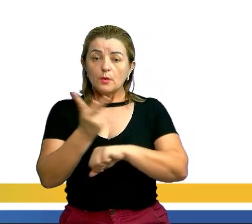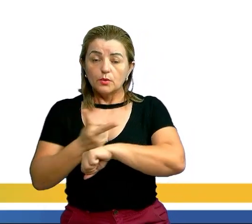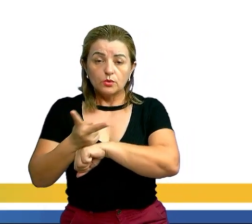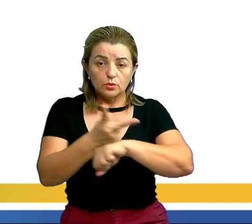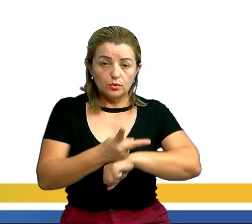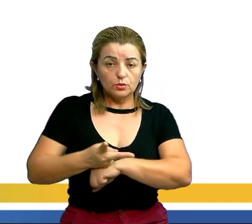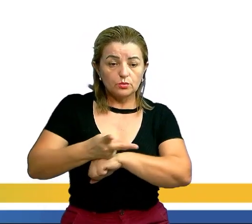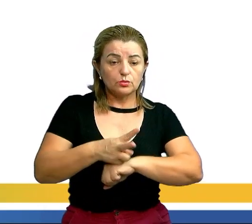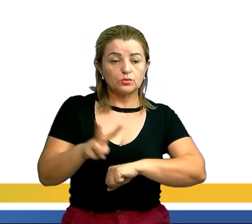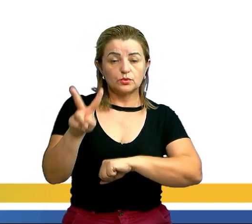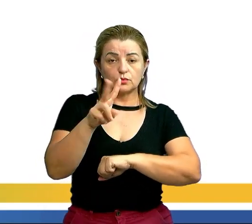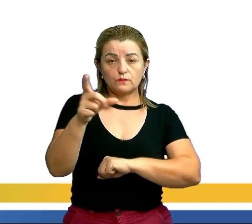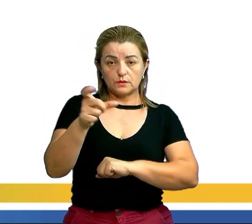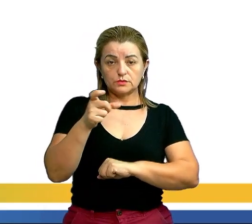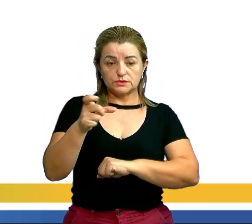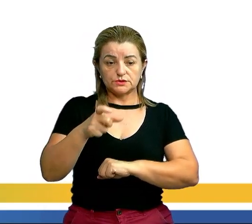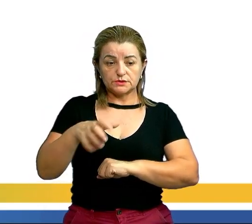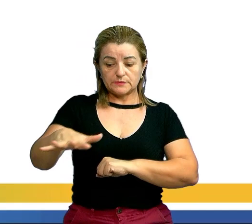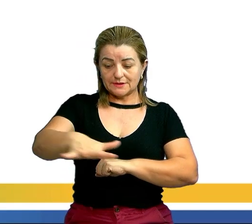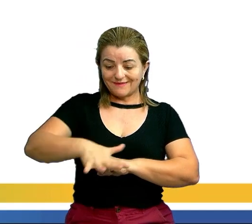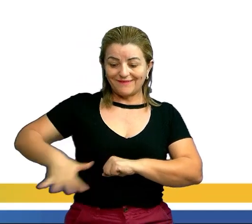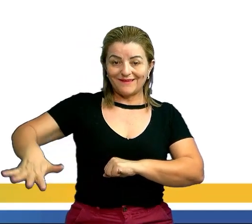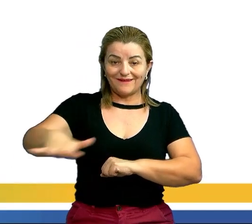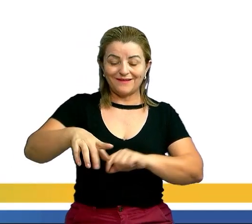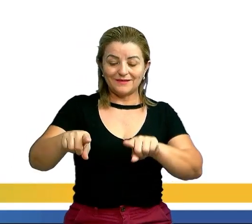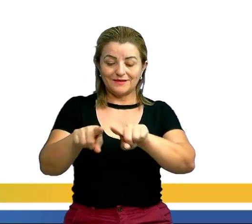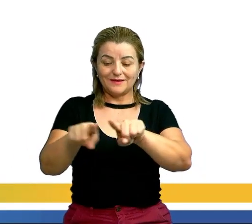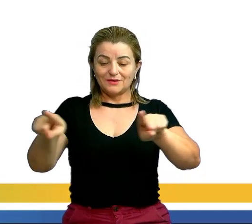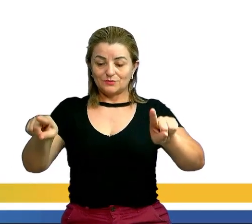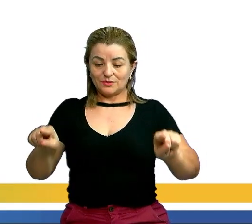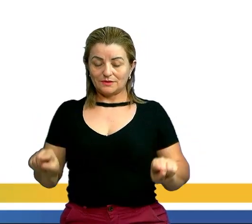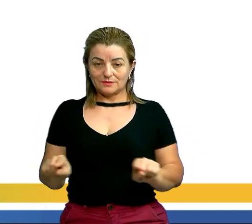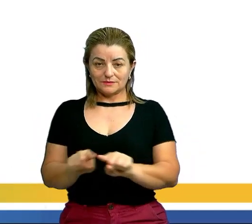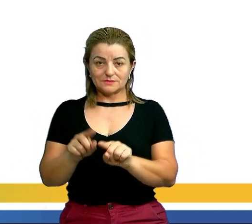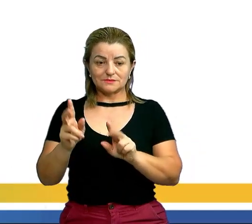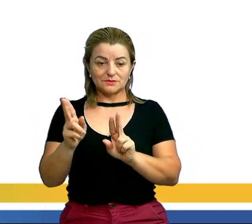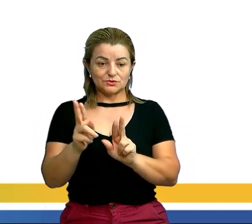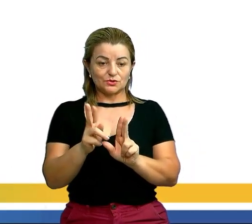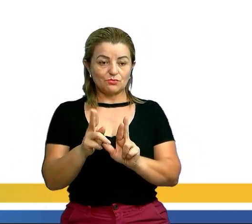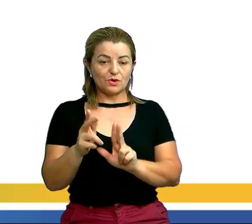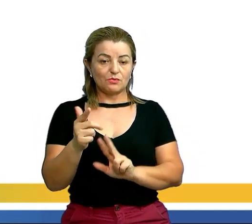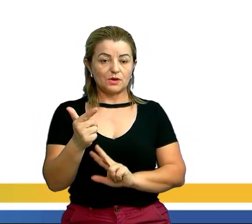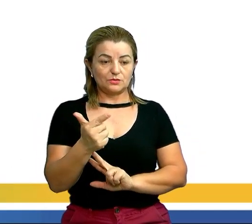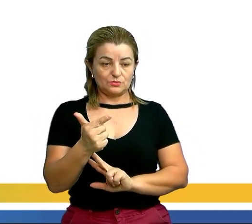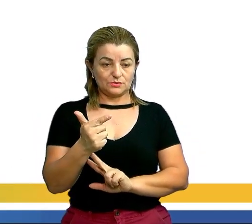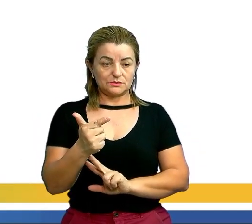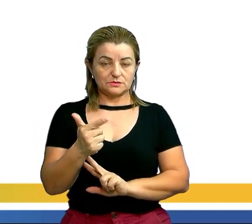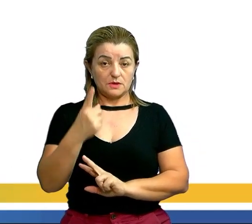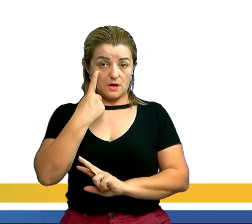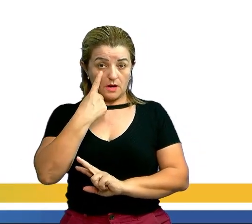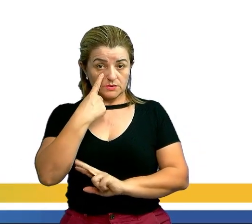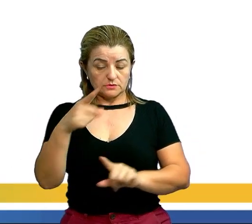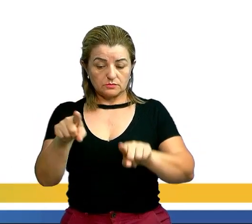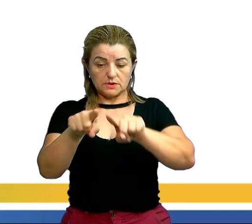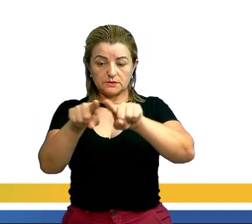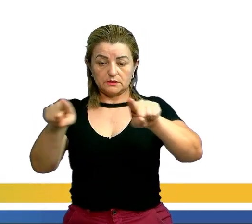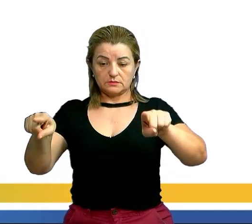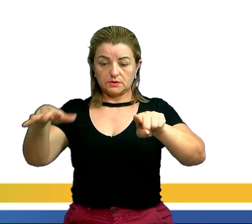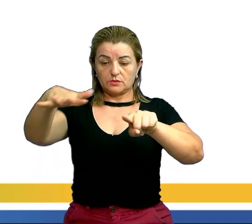para que a área do retângulo abaixo seja igual a 2. Presta atenção. O retângulo tem a base e a altura.